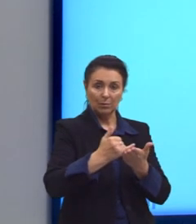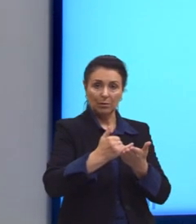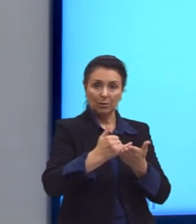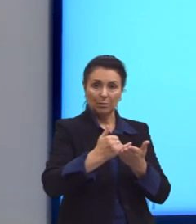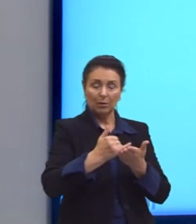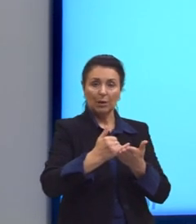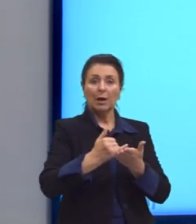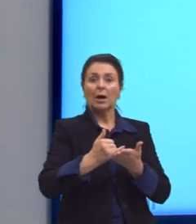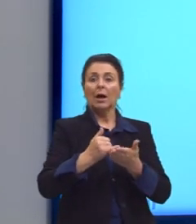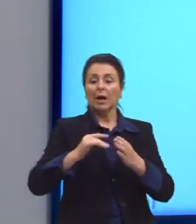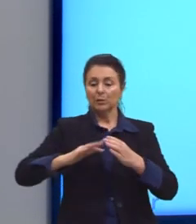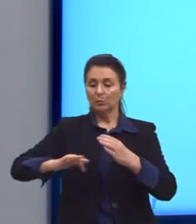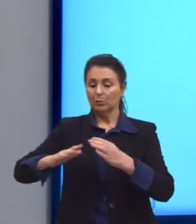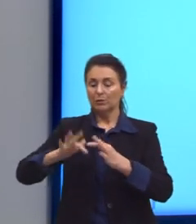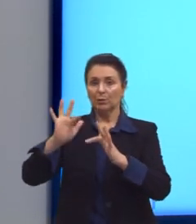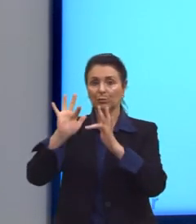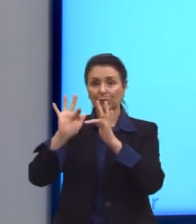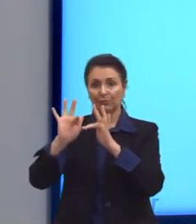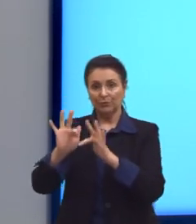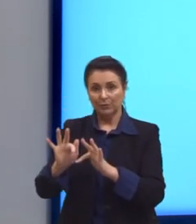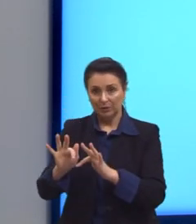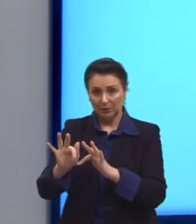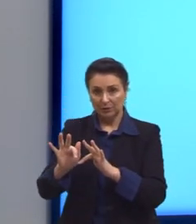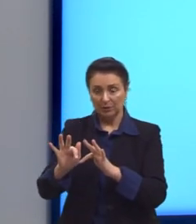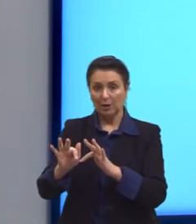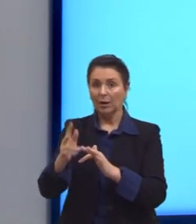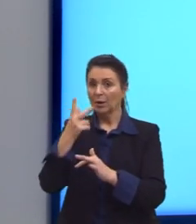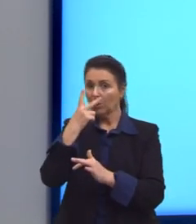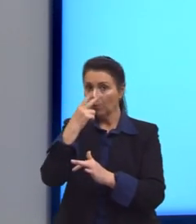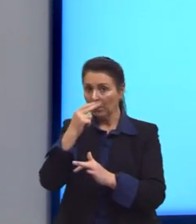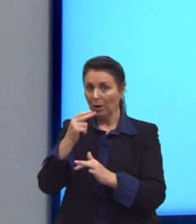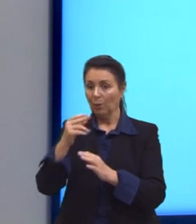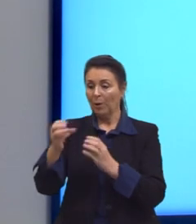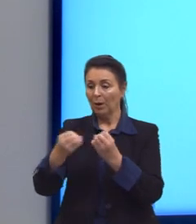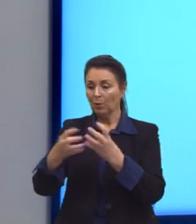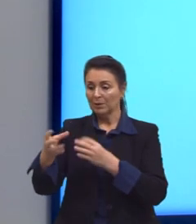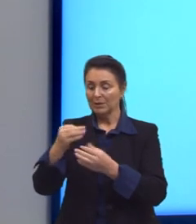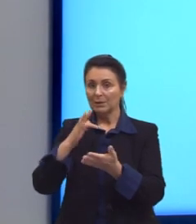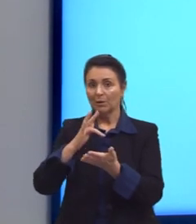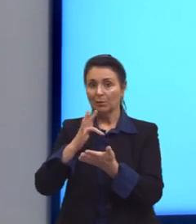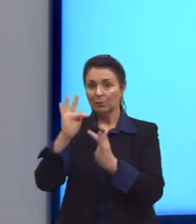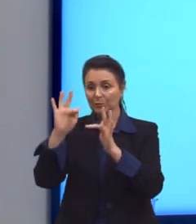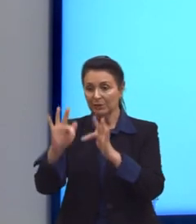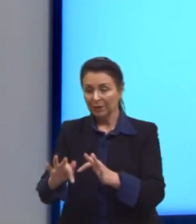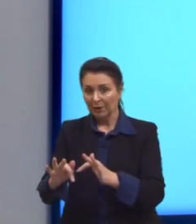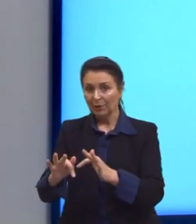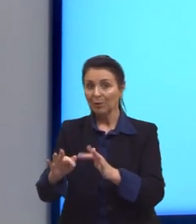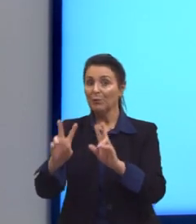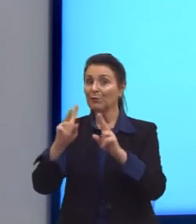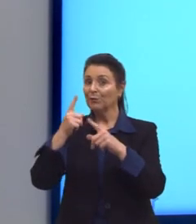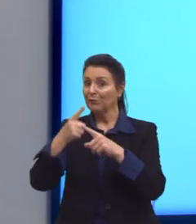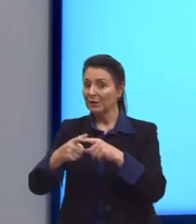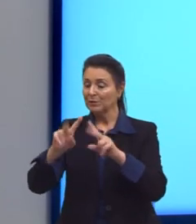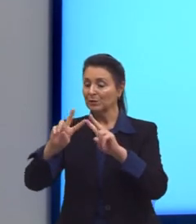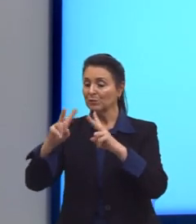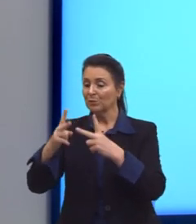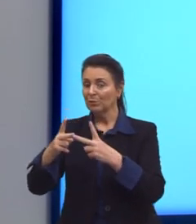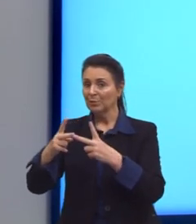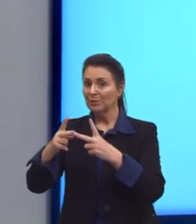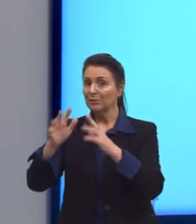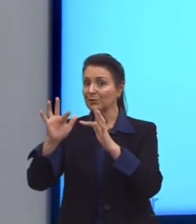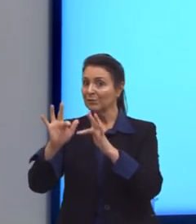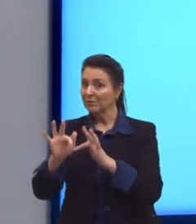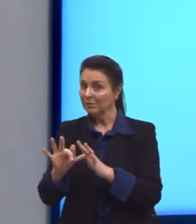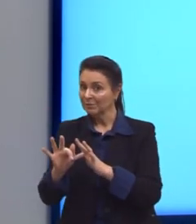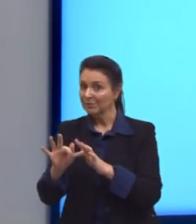solução final vai ser igual à concentração final vezes o volume final. Se eu aumento o meu volume